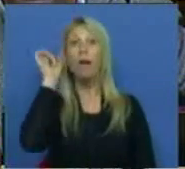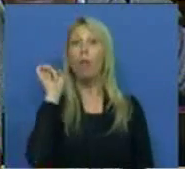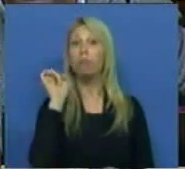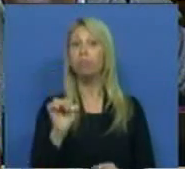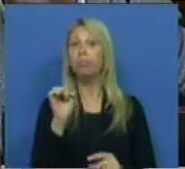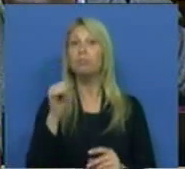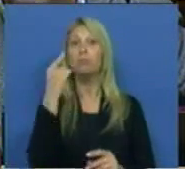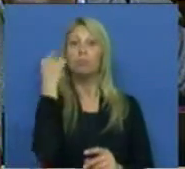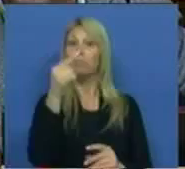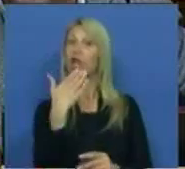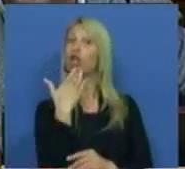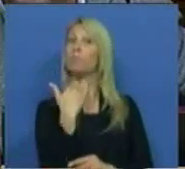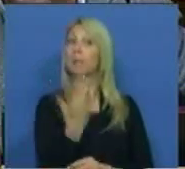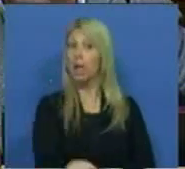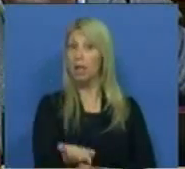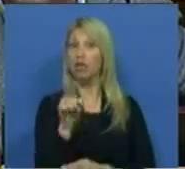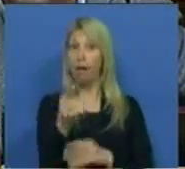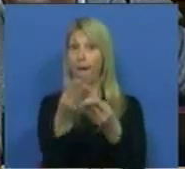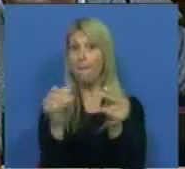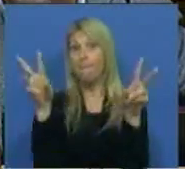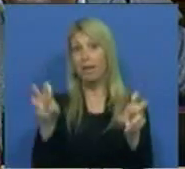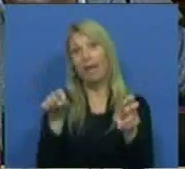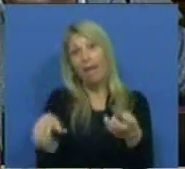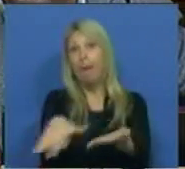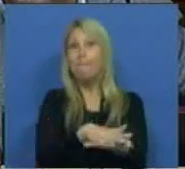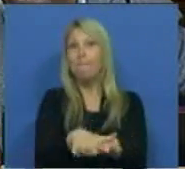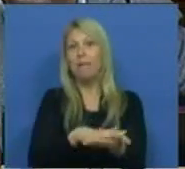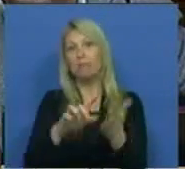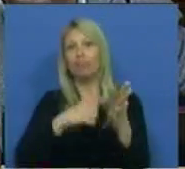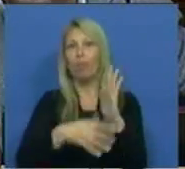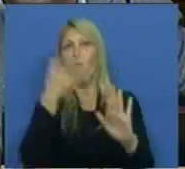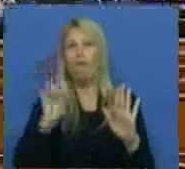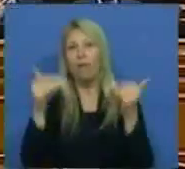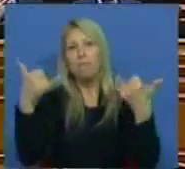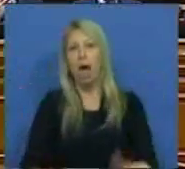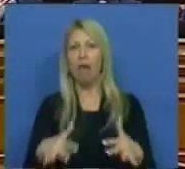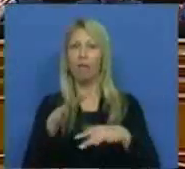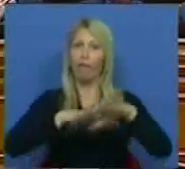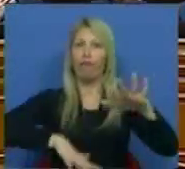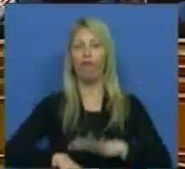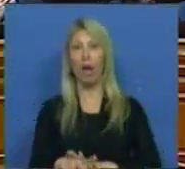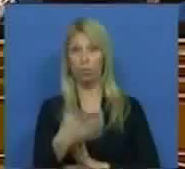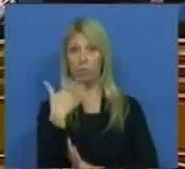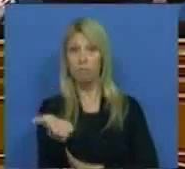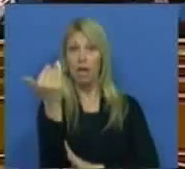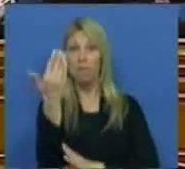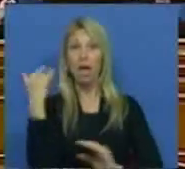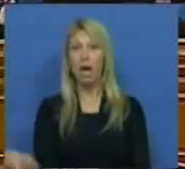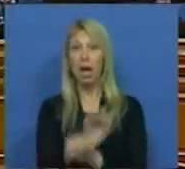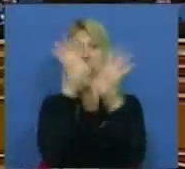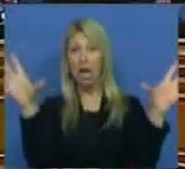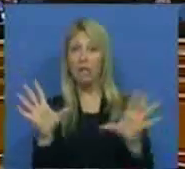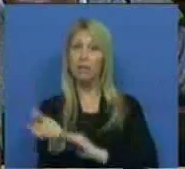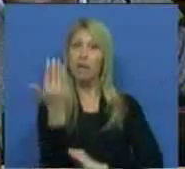junto de especialistas nesta matéria, este é basicamente um veto mal feito. Falta-lhe clareza e densidade.